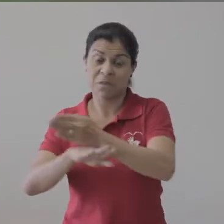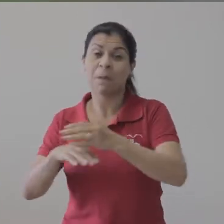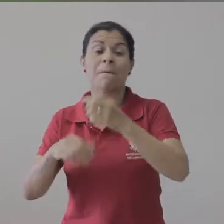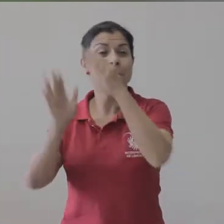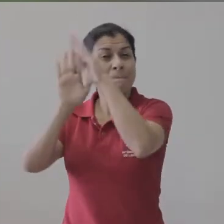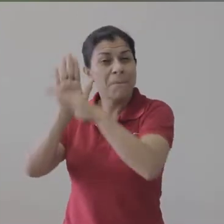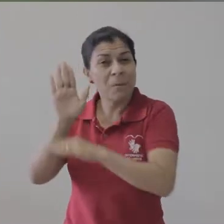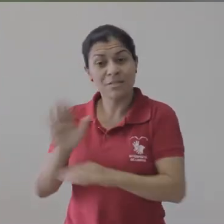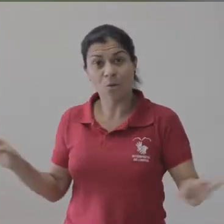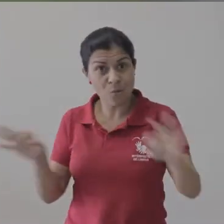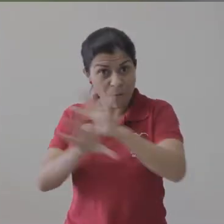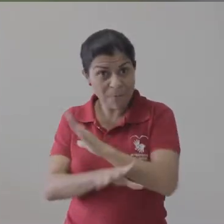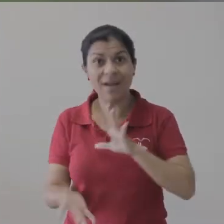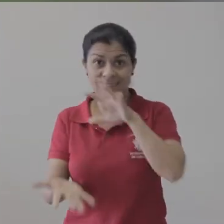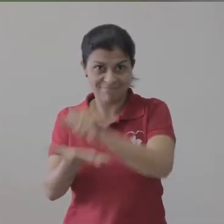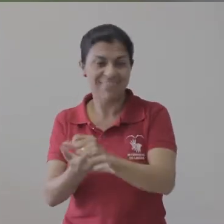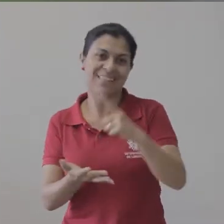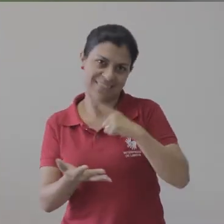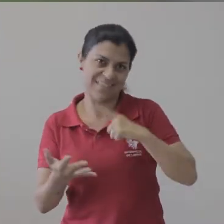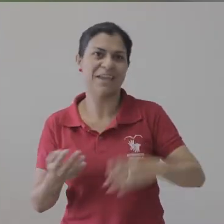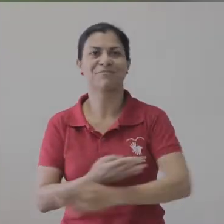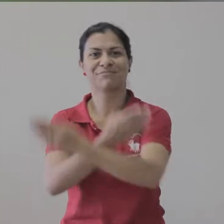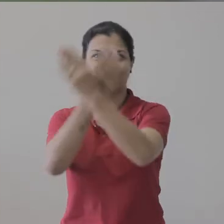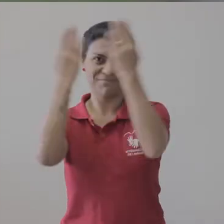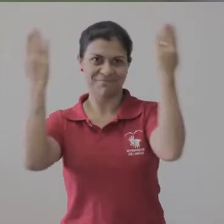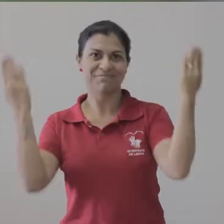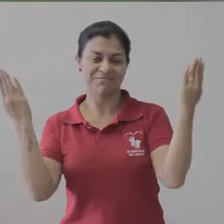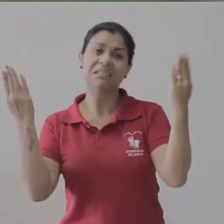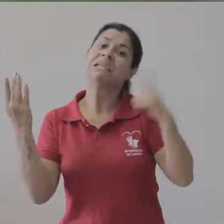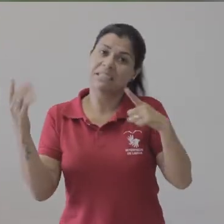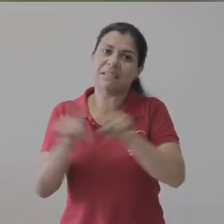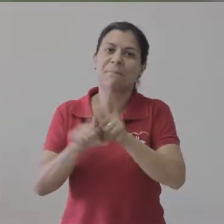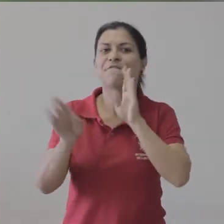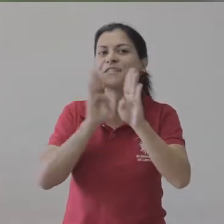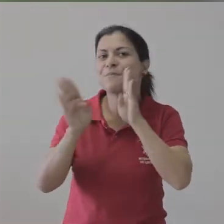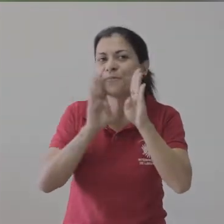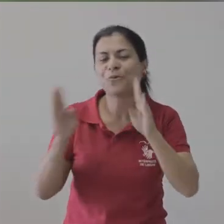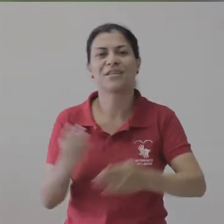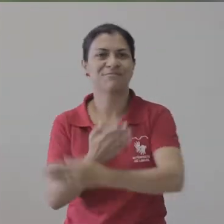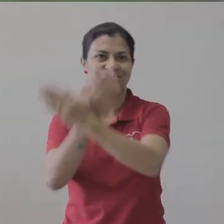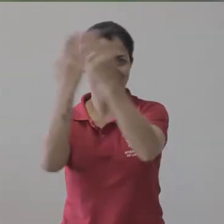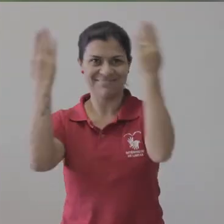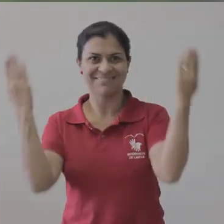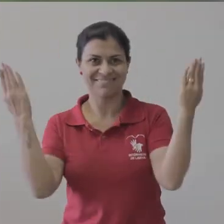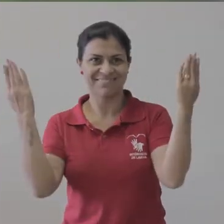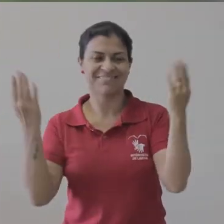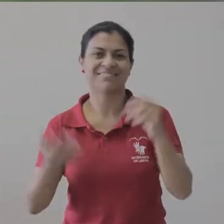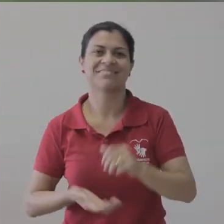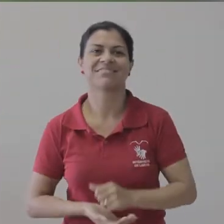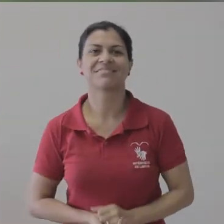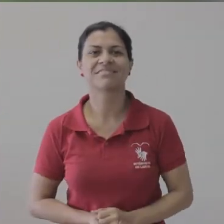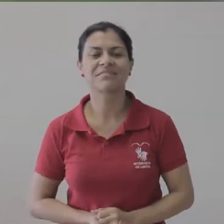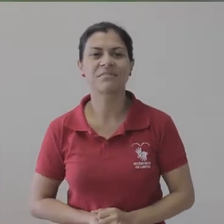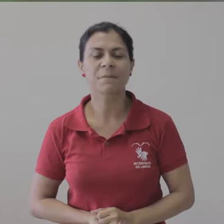A programação completa do evento e o link para se inscrever você encontra no portal da UFIS ou em facebook.com.br. Colóquio Maio